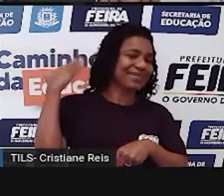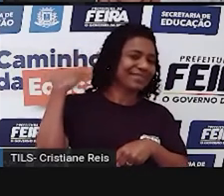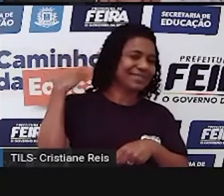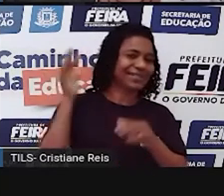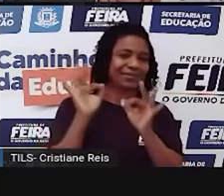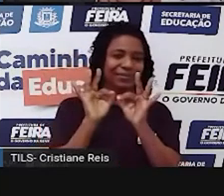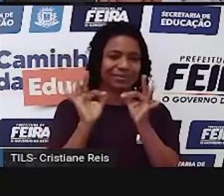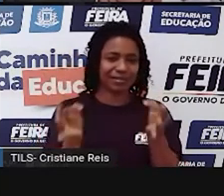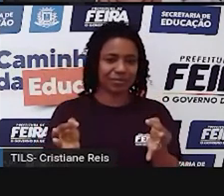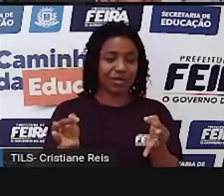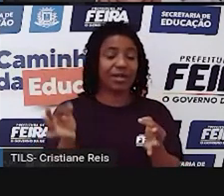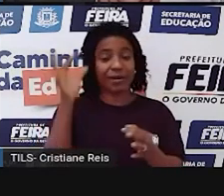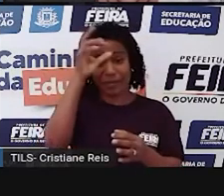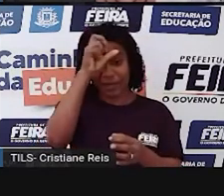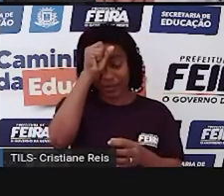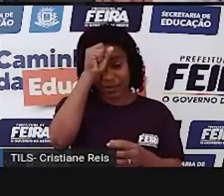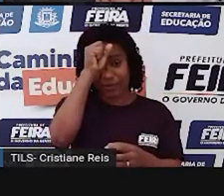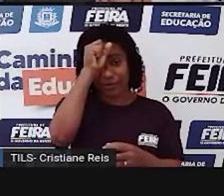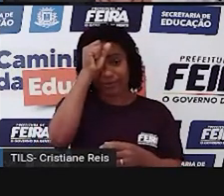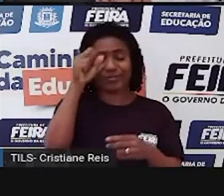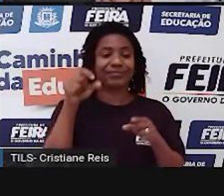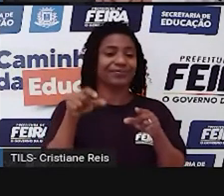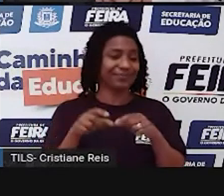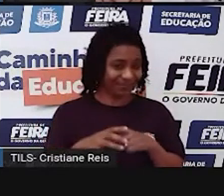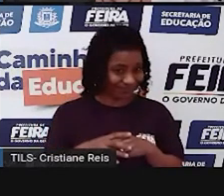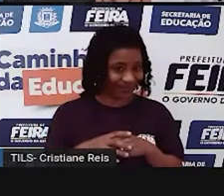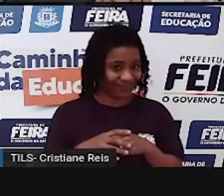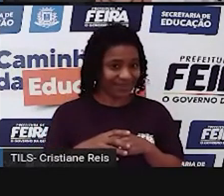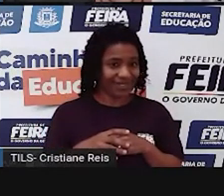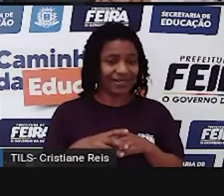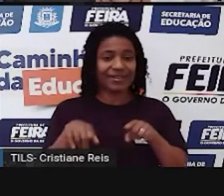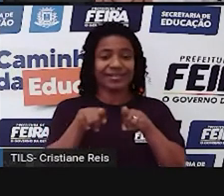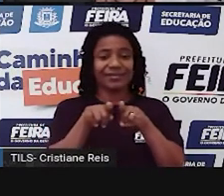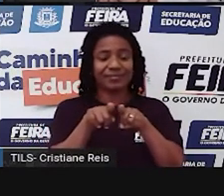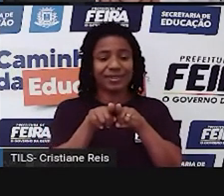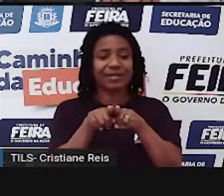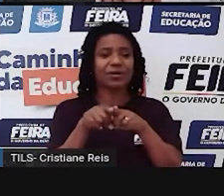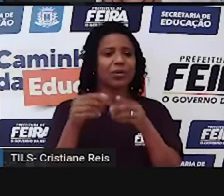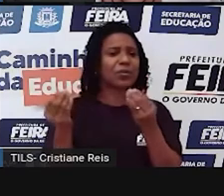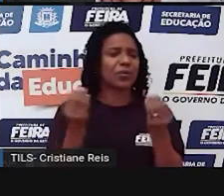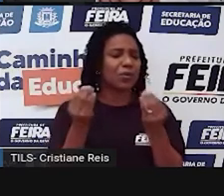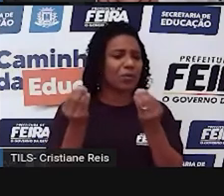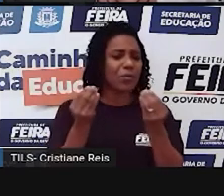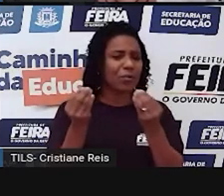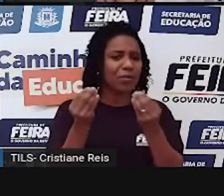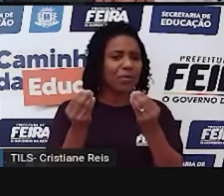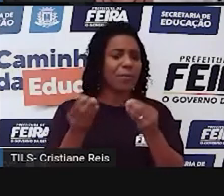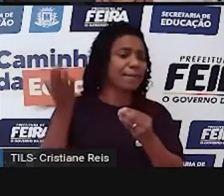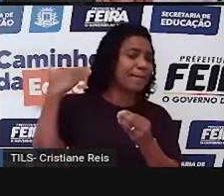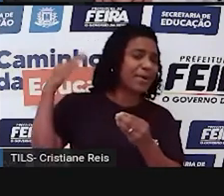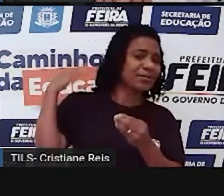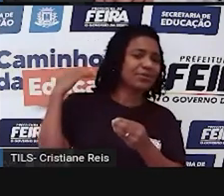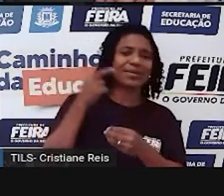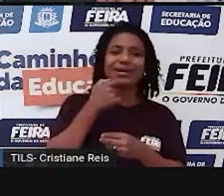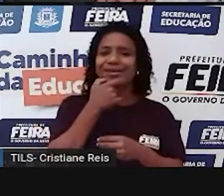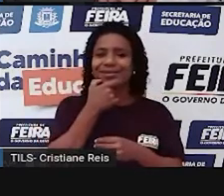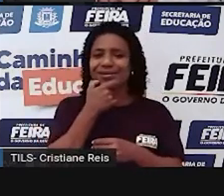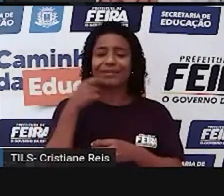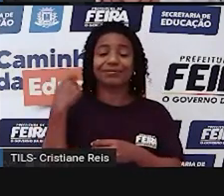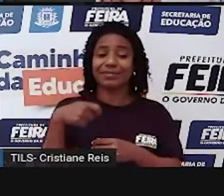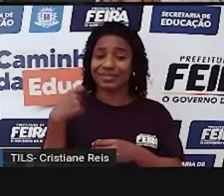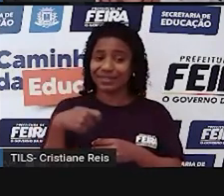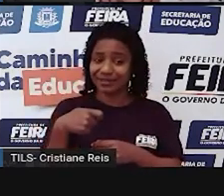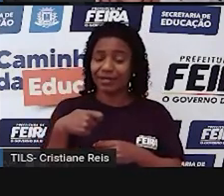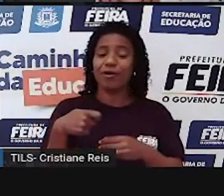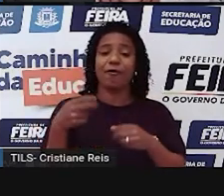expressões de tempo. Além disso, nós aprendemos que, para fazer o passado dos verbos em inglês, existem os